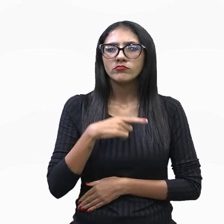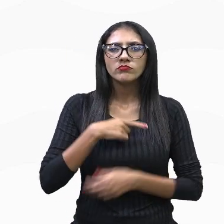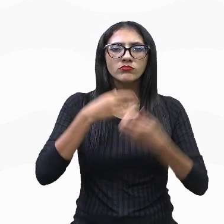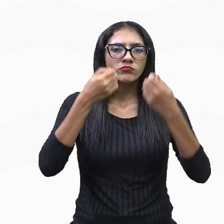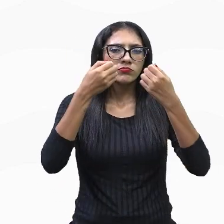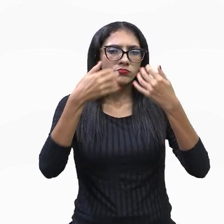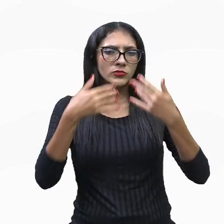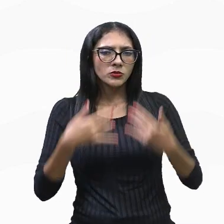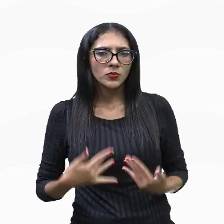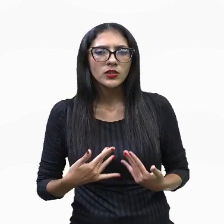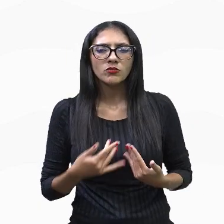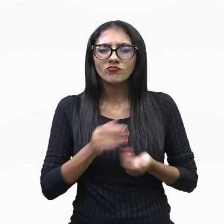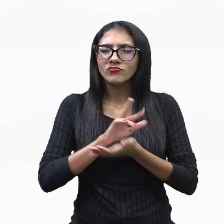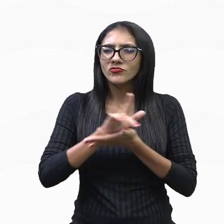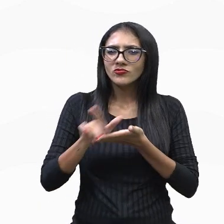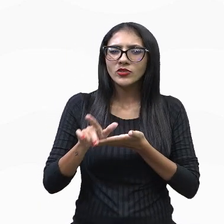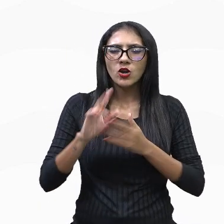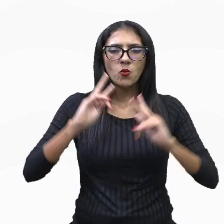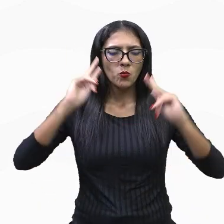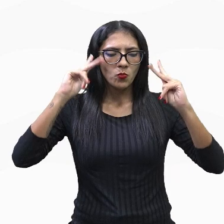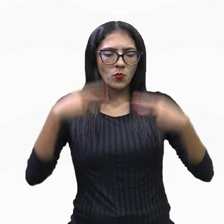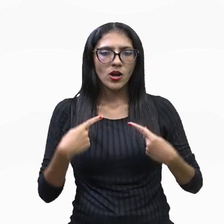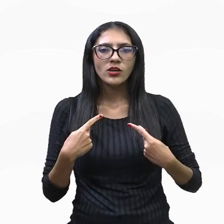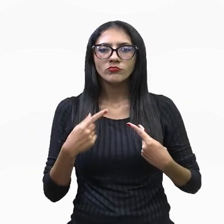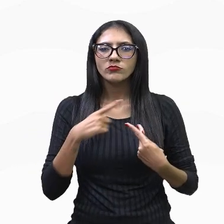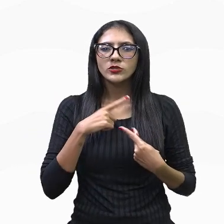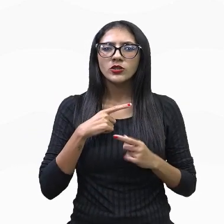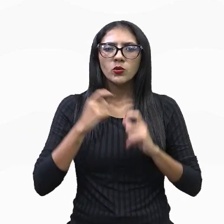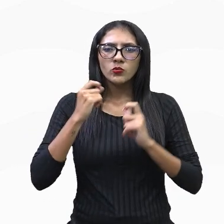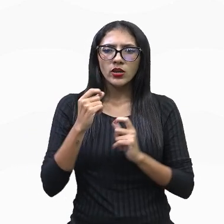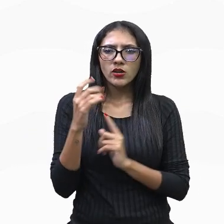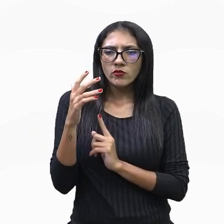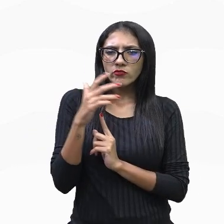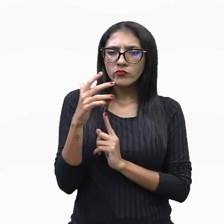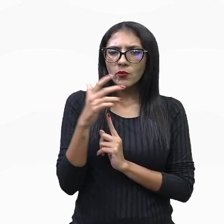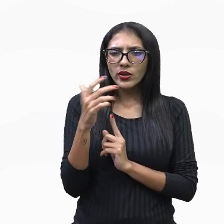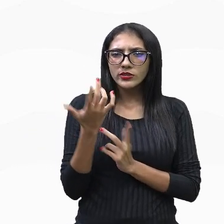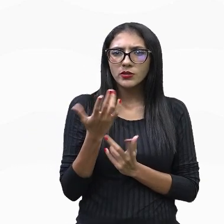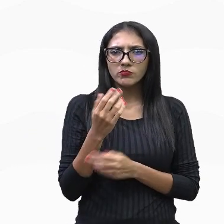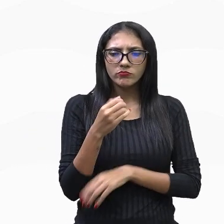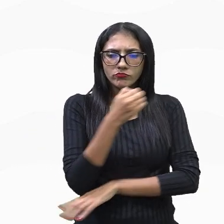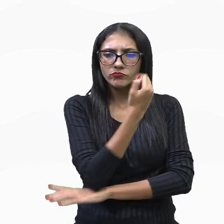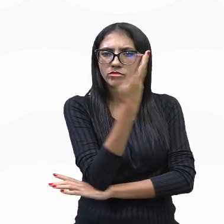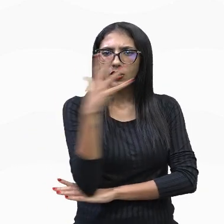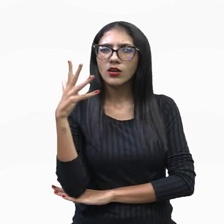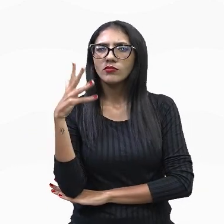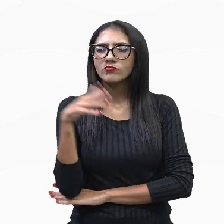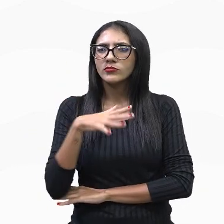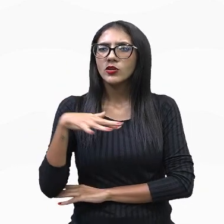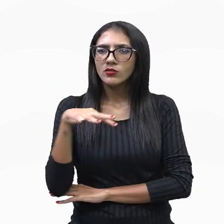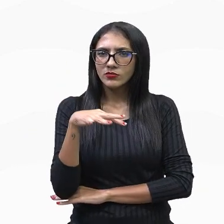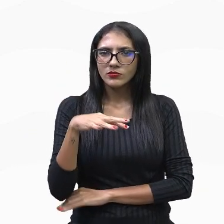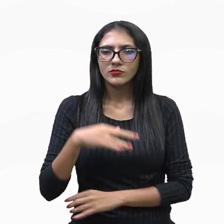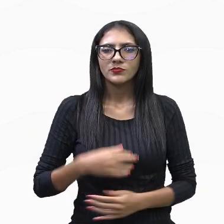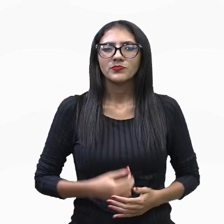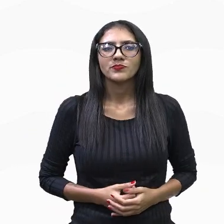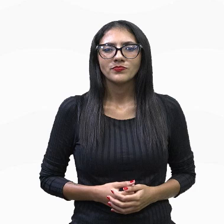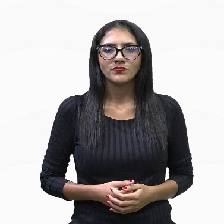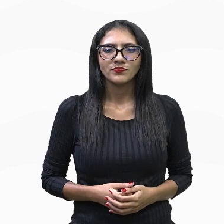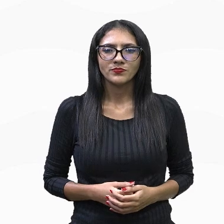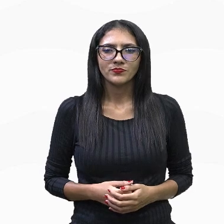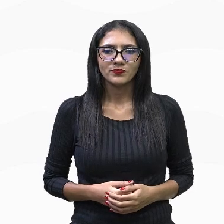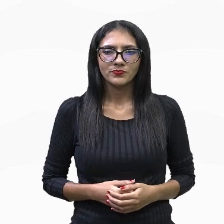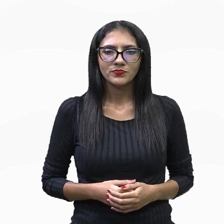humana a partir da influência do meio ambiente nas populações. Olha só que interessante. Esta